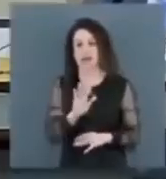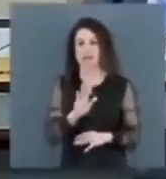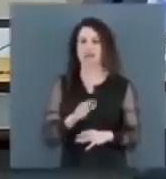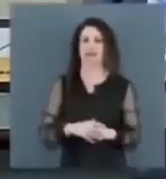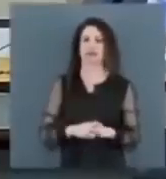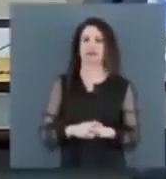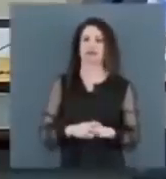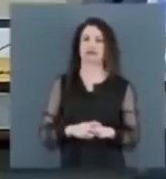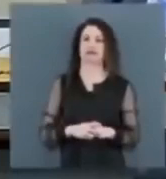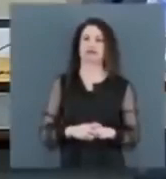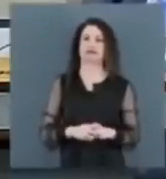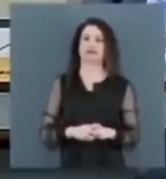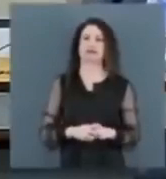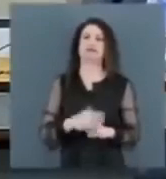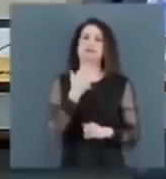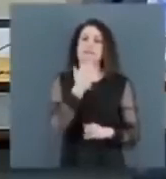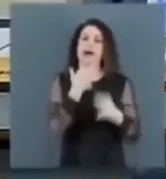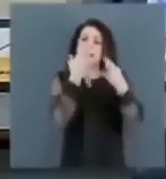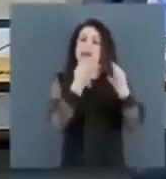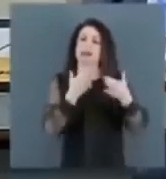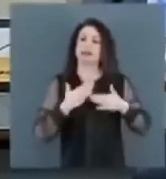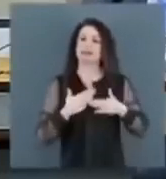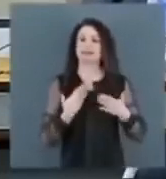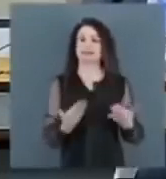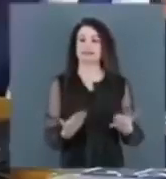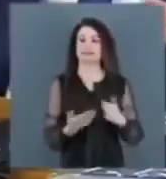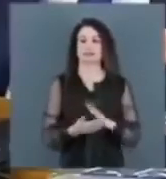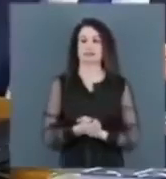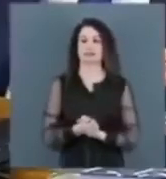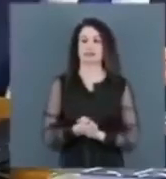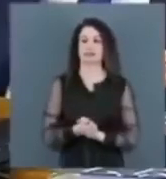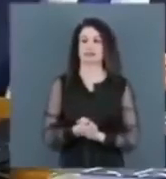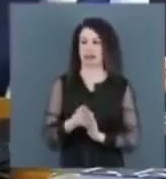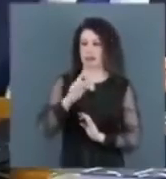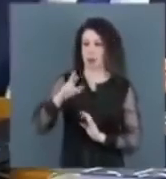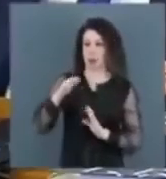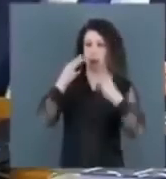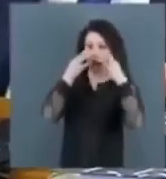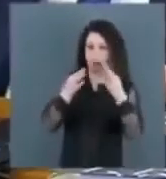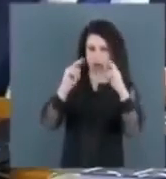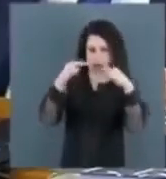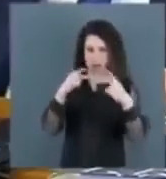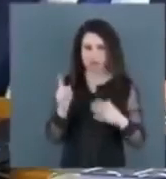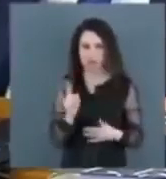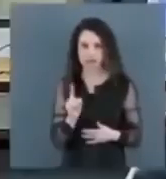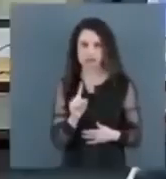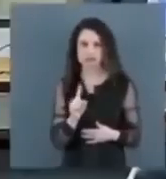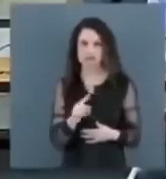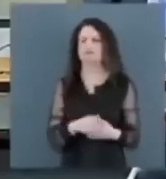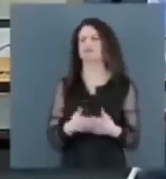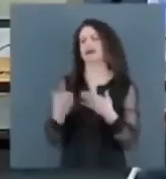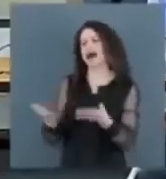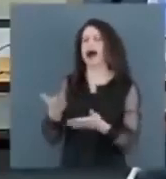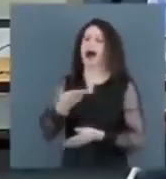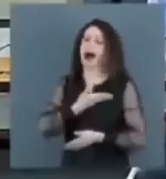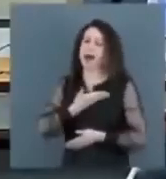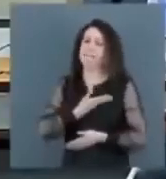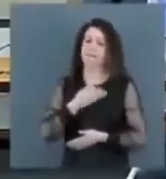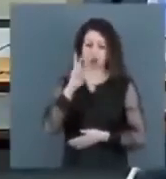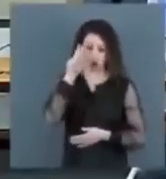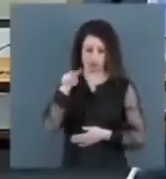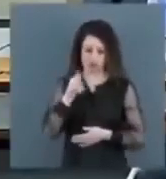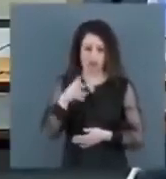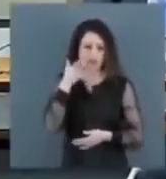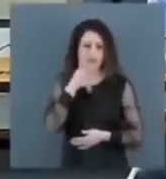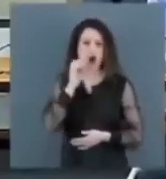ministro prestasse atenção. Não, não, o ministro... Ah, não é para prestar atenção? Amigo, o senhor vai falar, ou